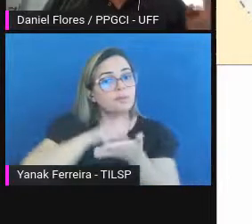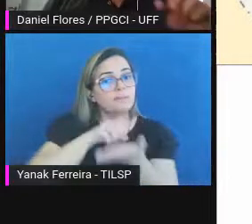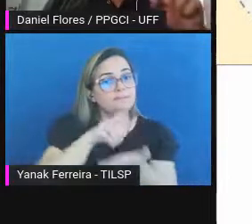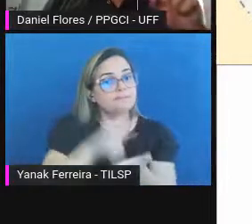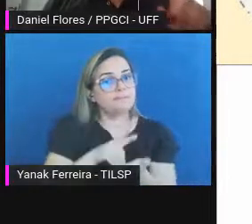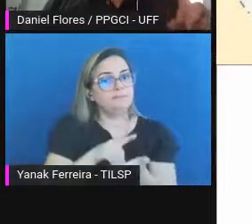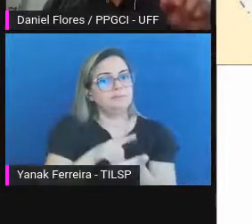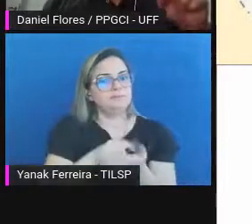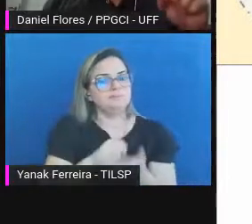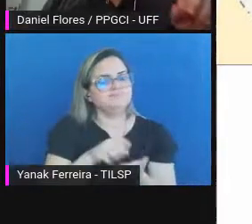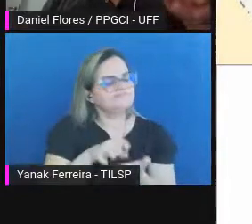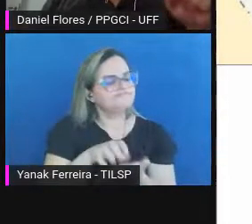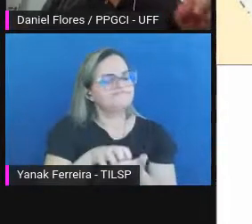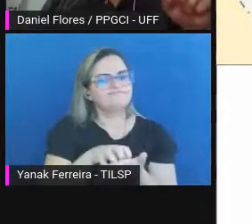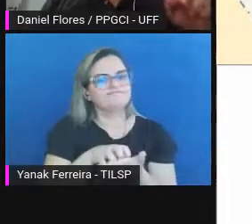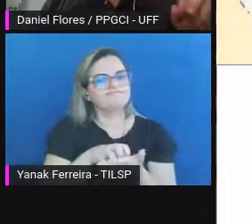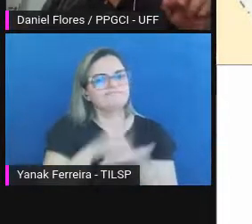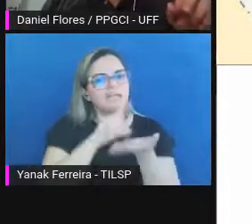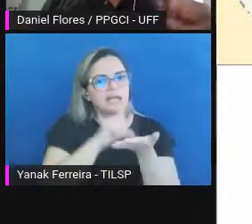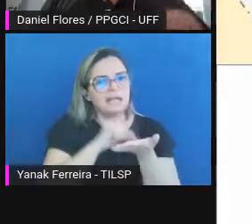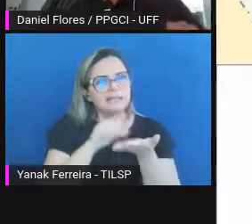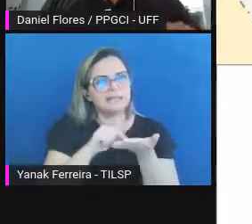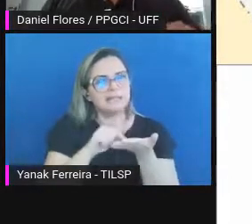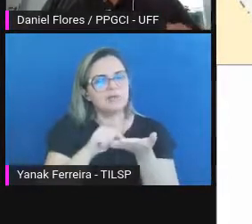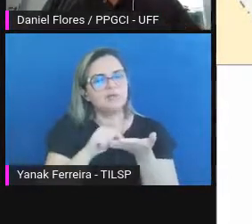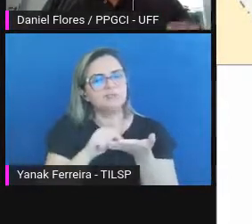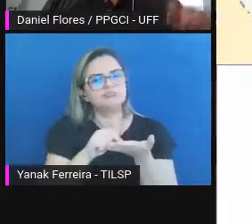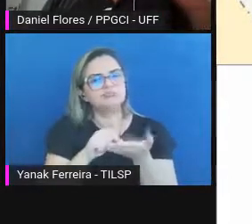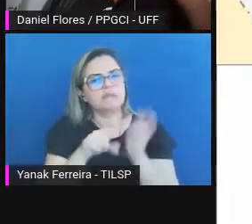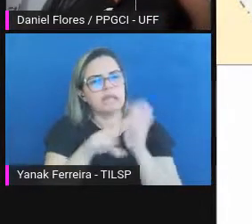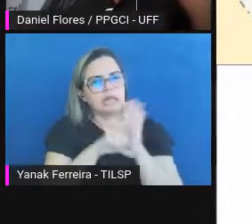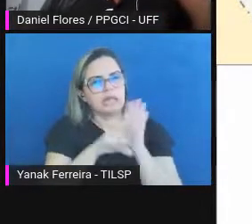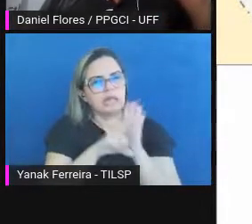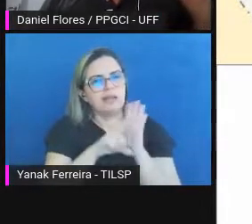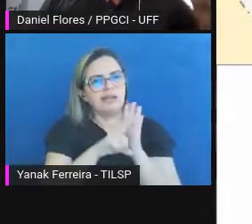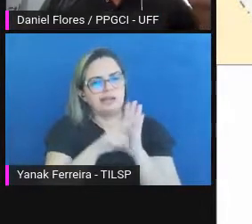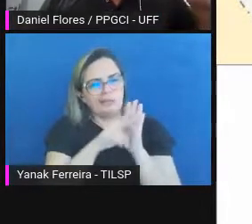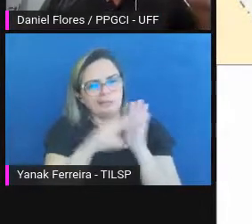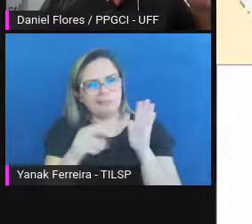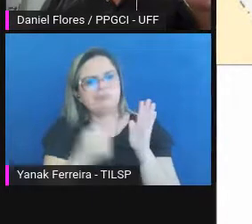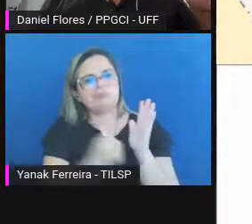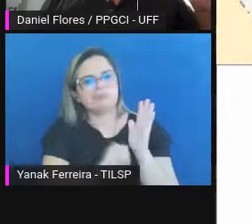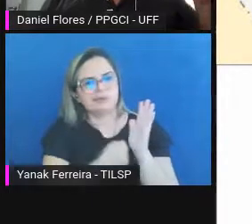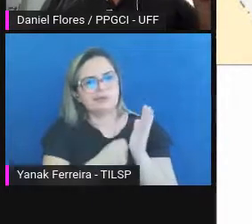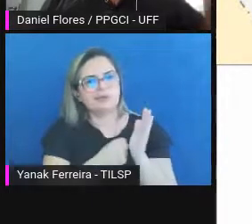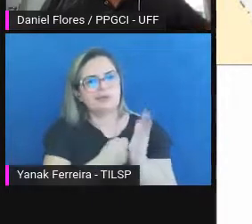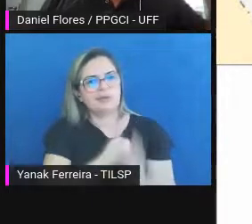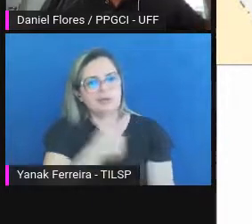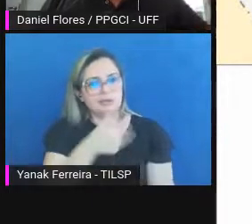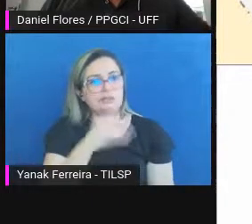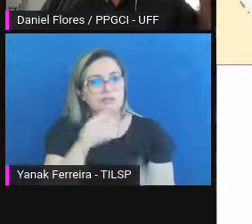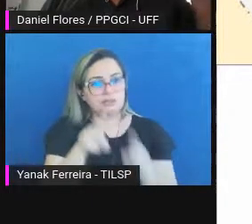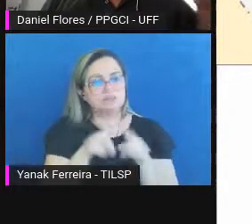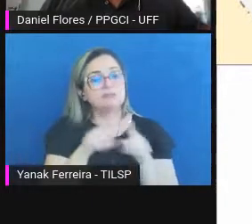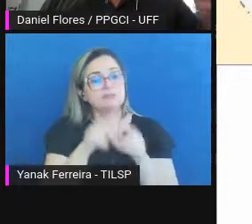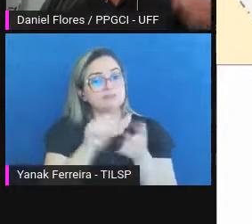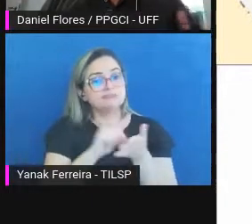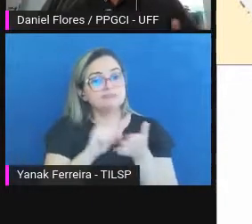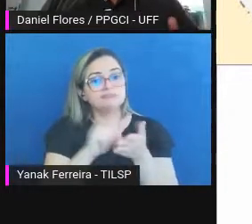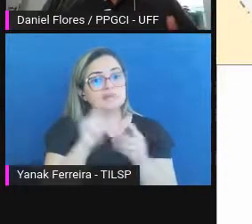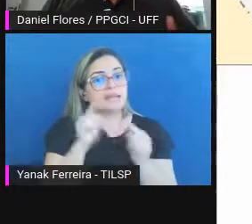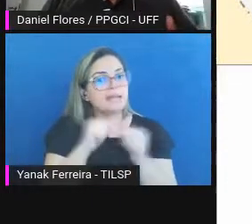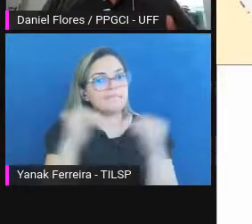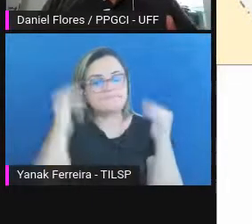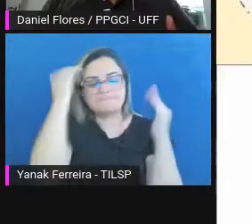imprescritíveis, artigo 25 da lei 8.159, e artigo 10 também, são imprescritíveis e